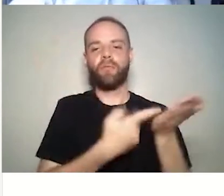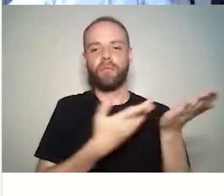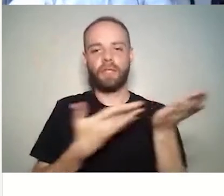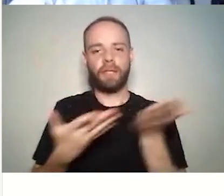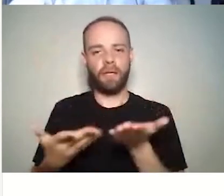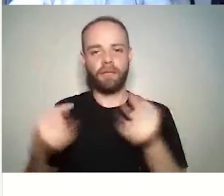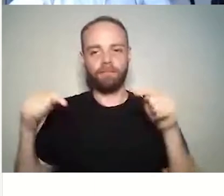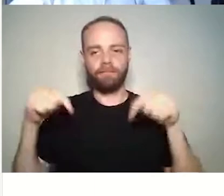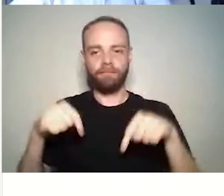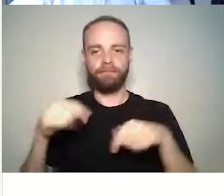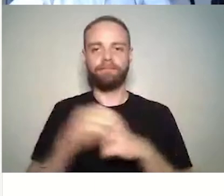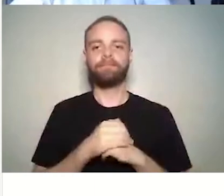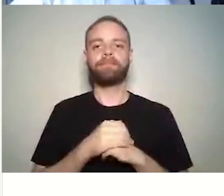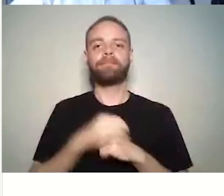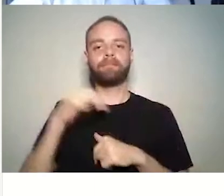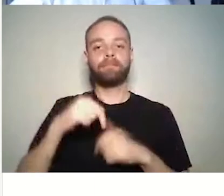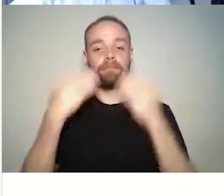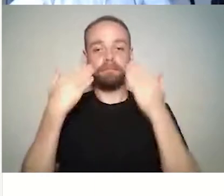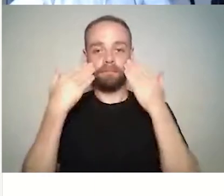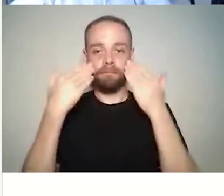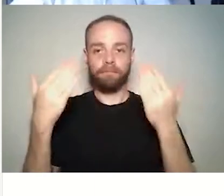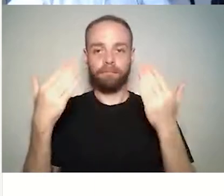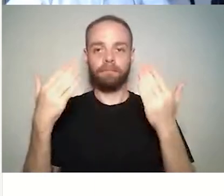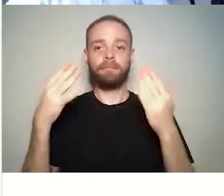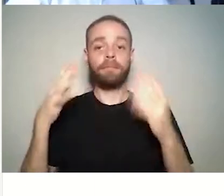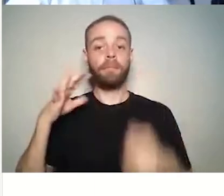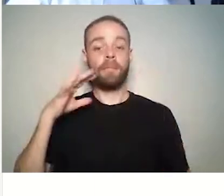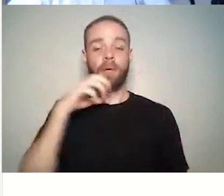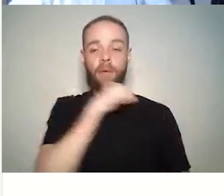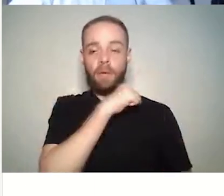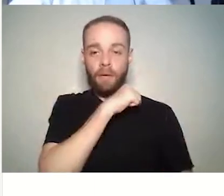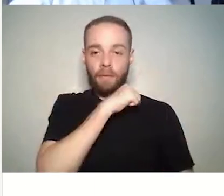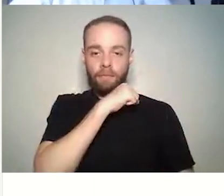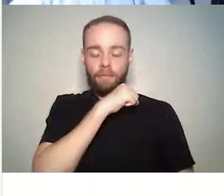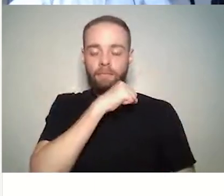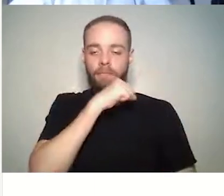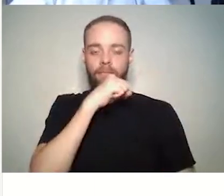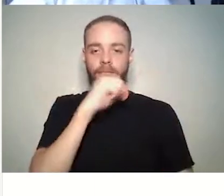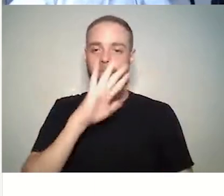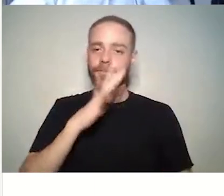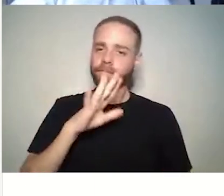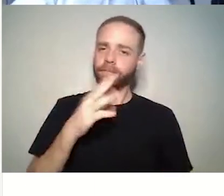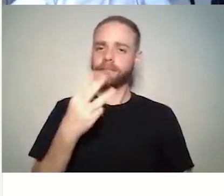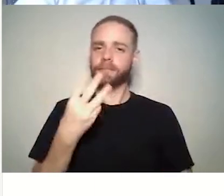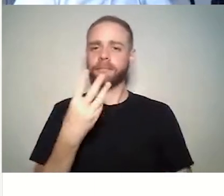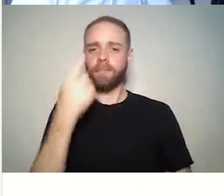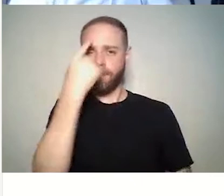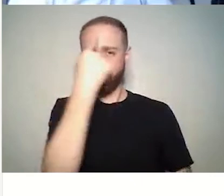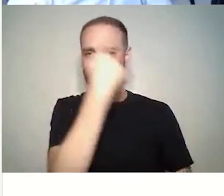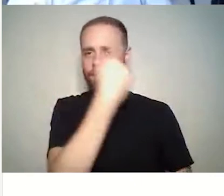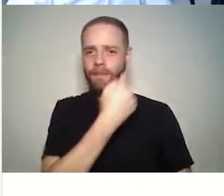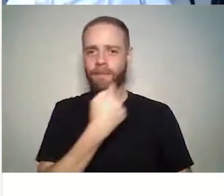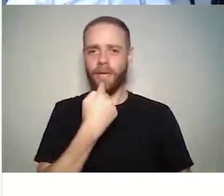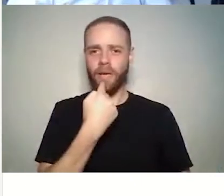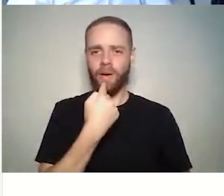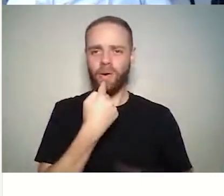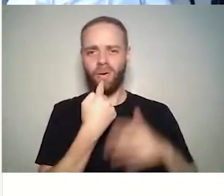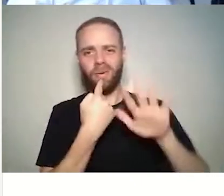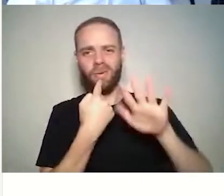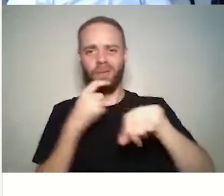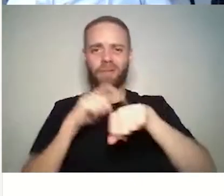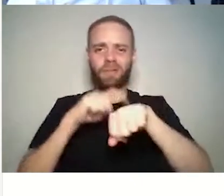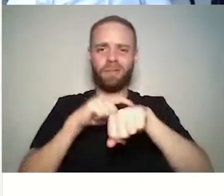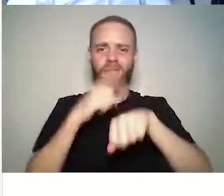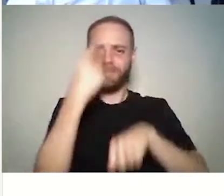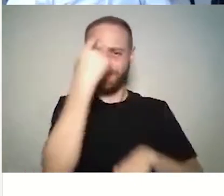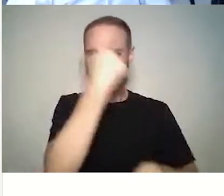Essa apresentação é uma apresentação rápida, então a previsão é de 30 minutos de apresentação. E depois a gente vai